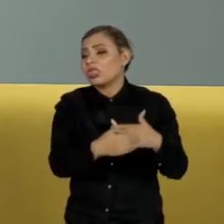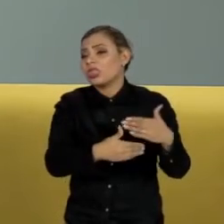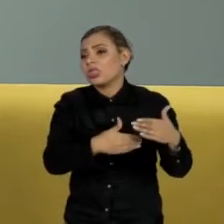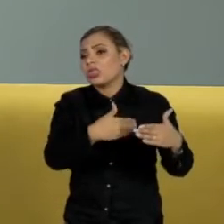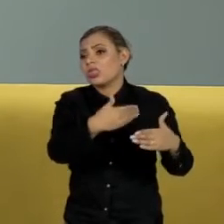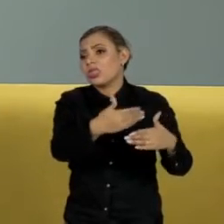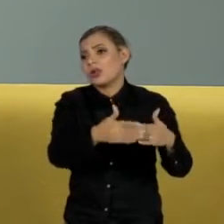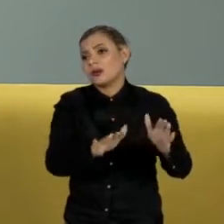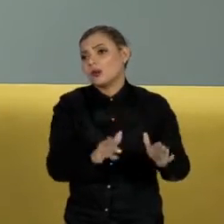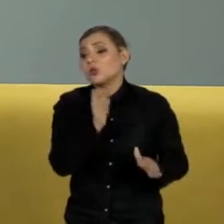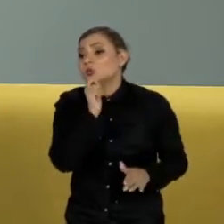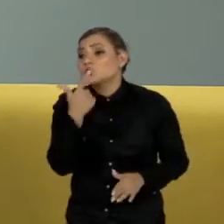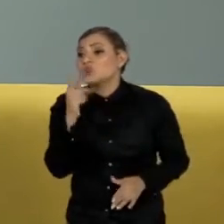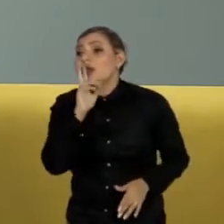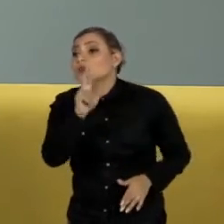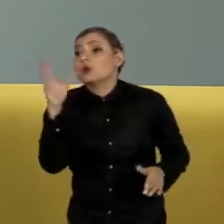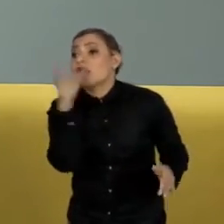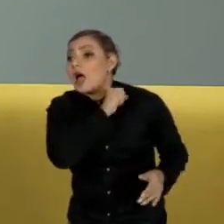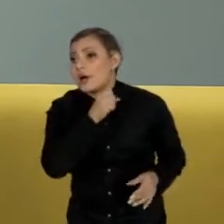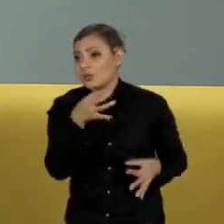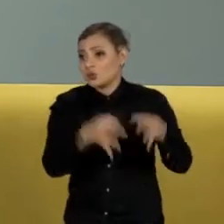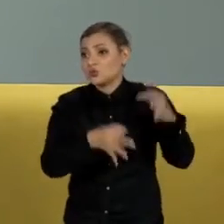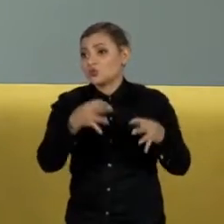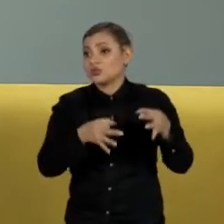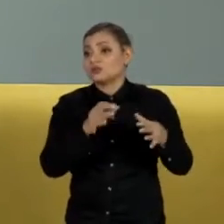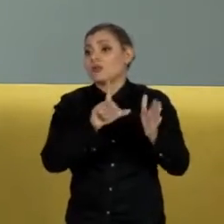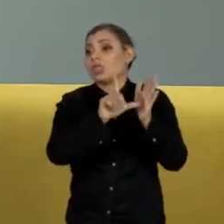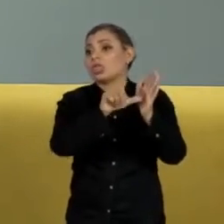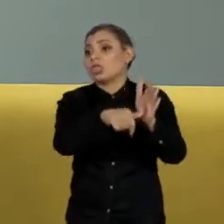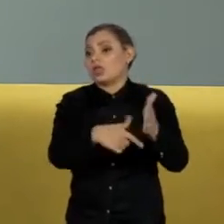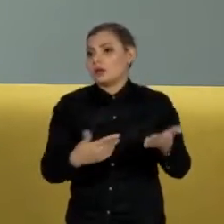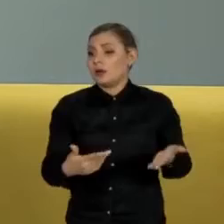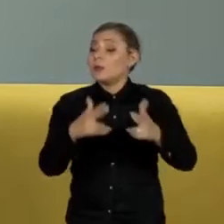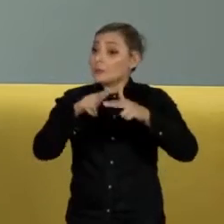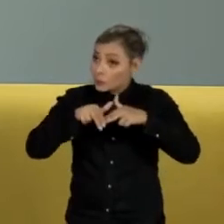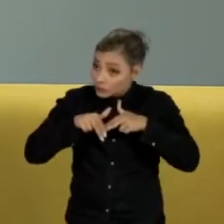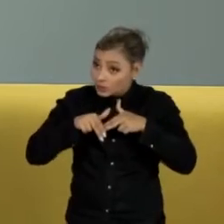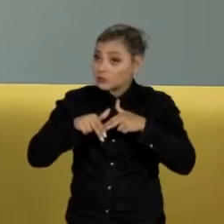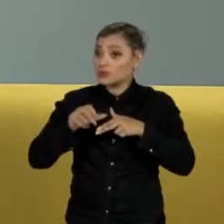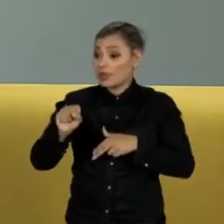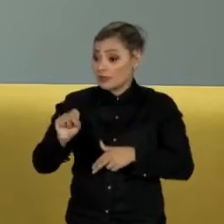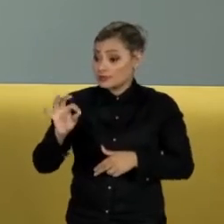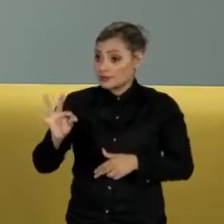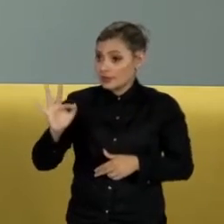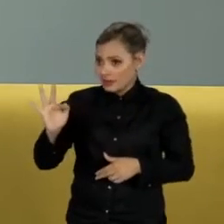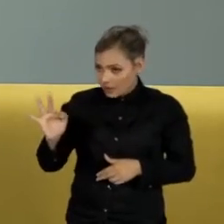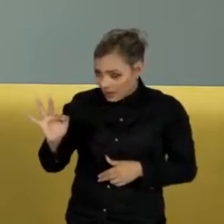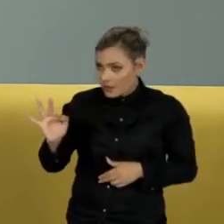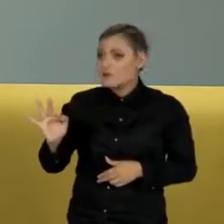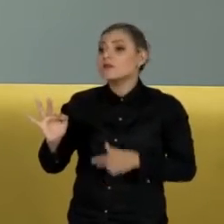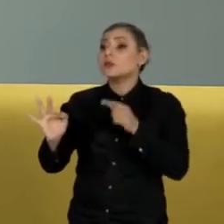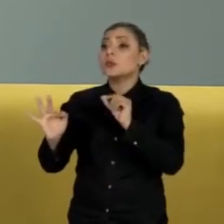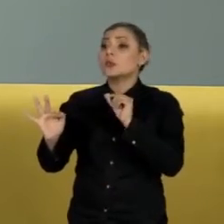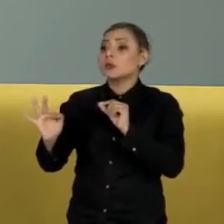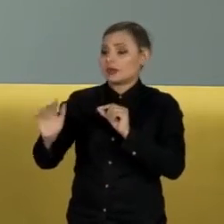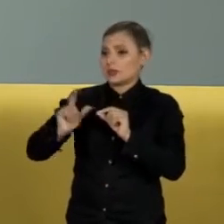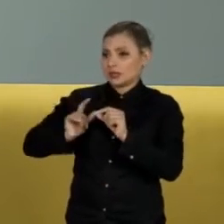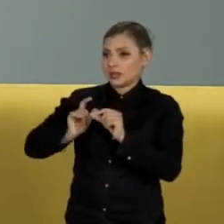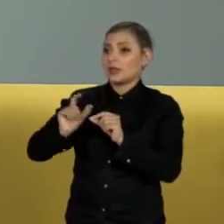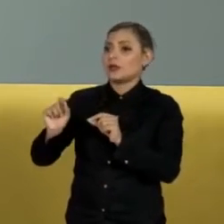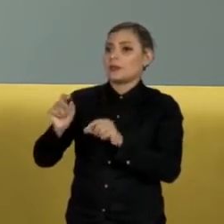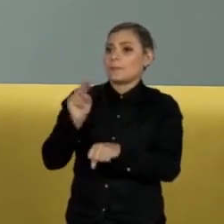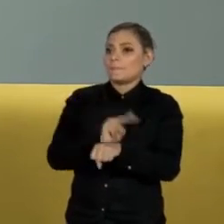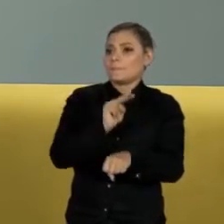social em prazo adequado. E o Supremo, então, vem com a tese da execução